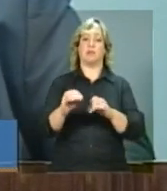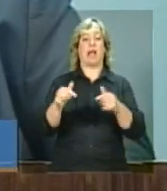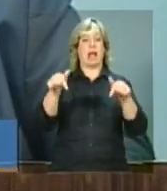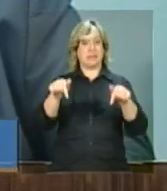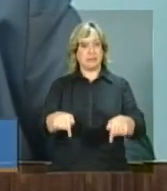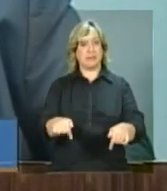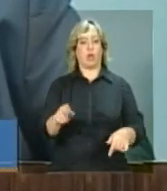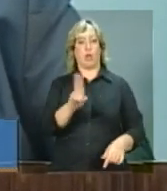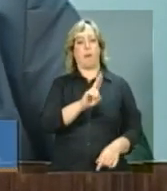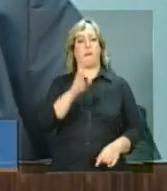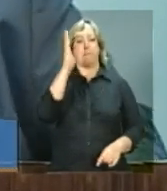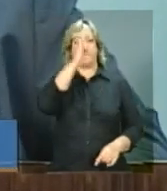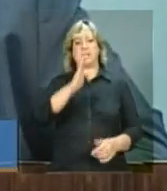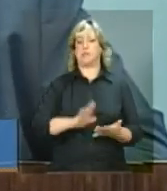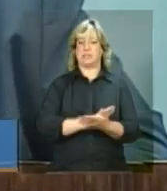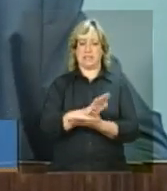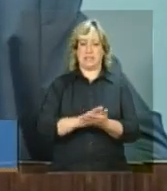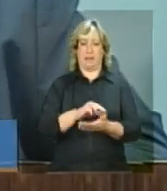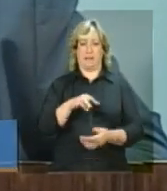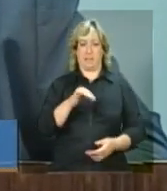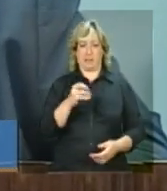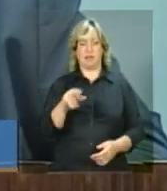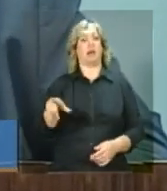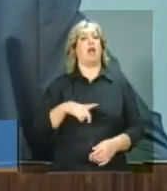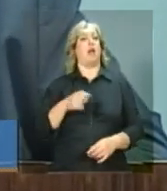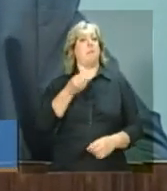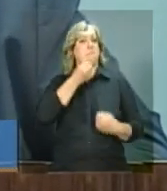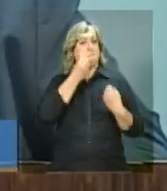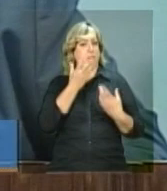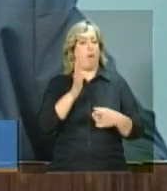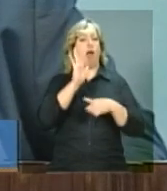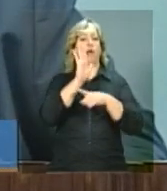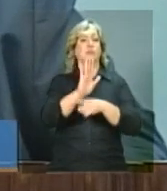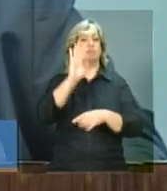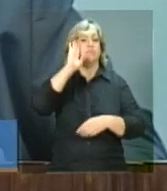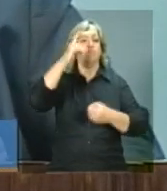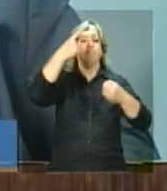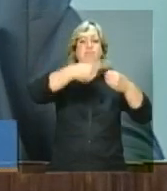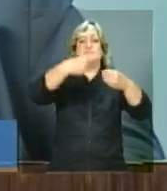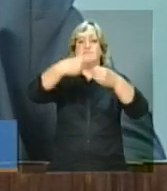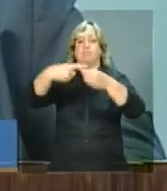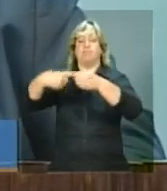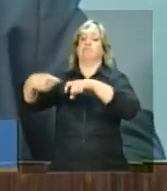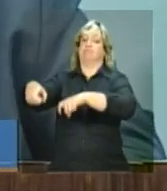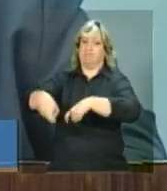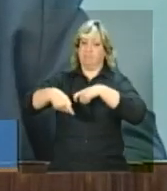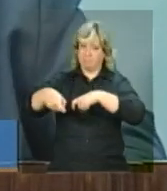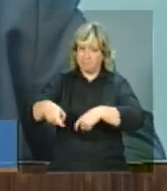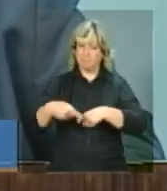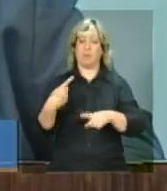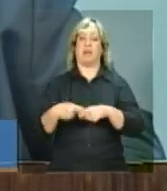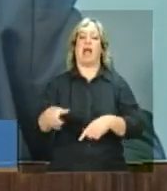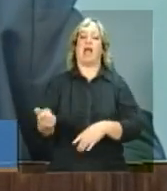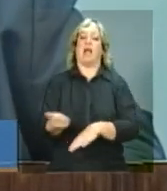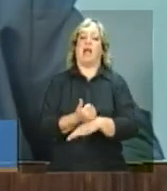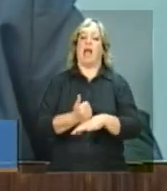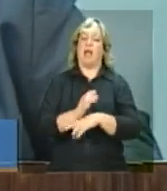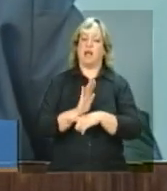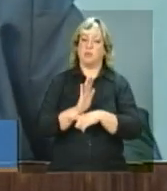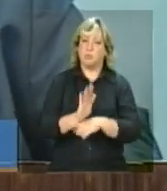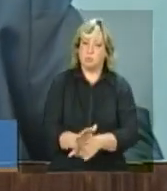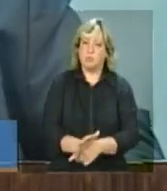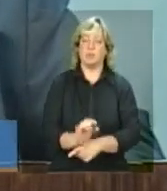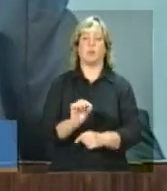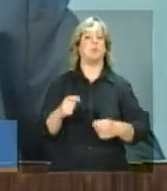Sem Miséria traz um grande benefício para a nossa atuação no meio rural, que é de permitir ter um quadro mais qualificado e aperfeiçoado